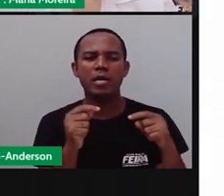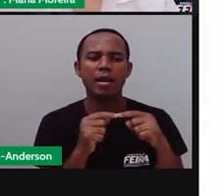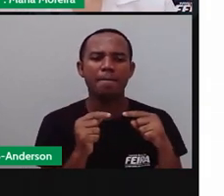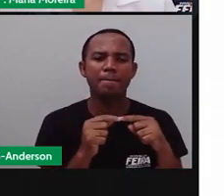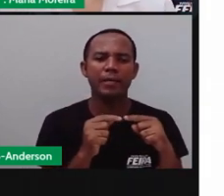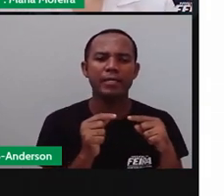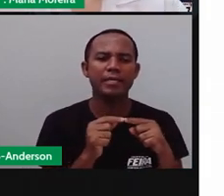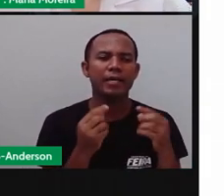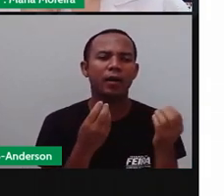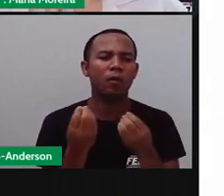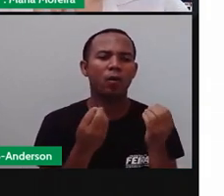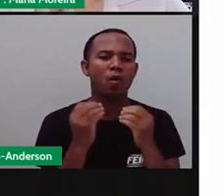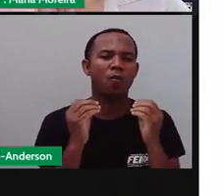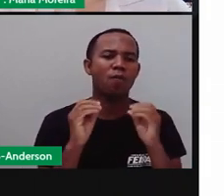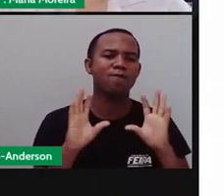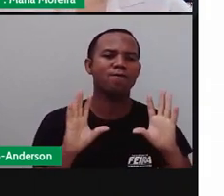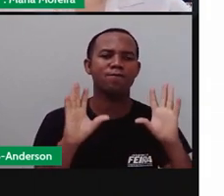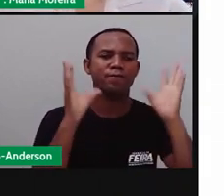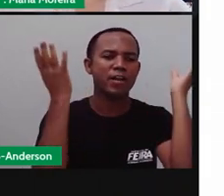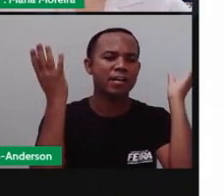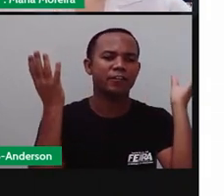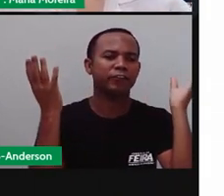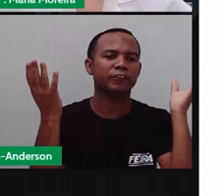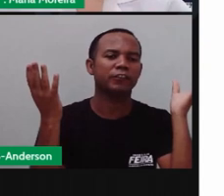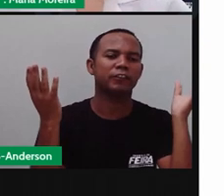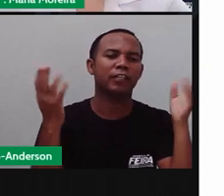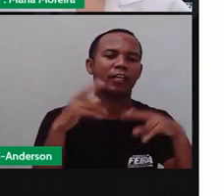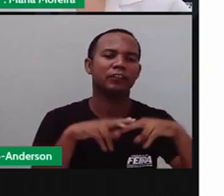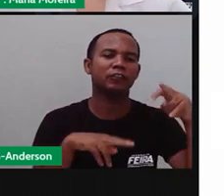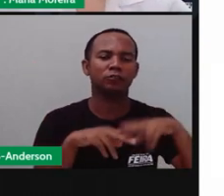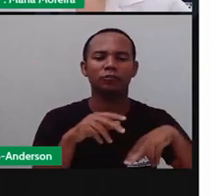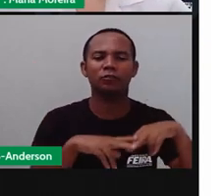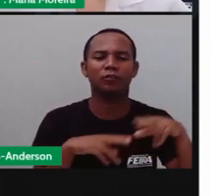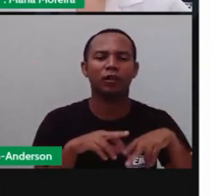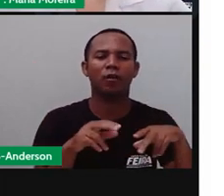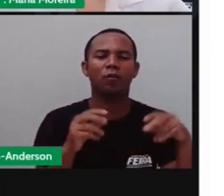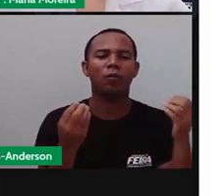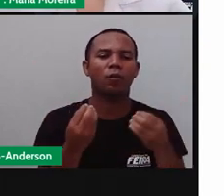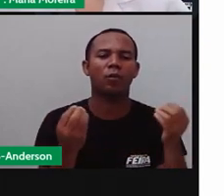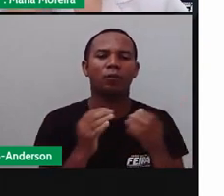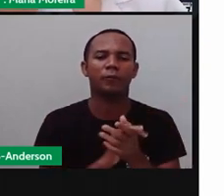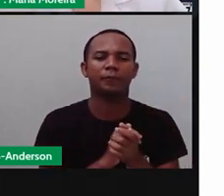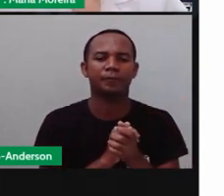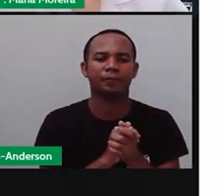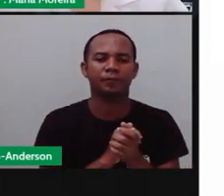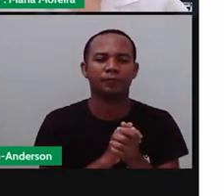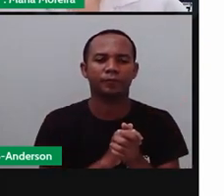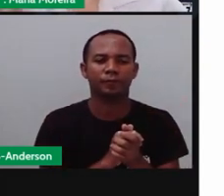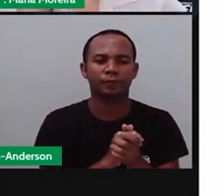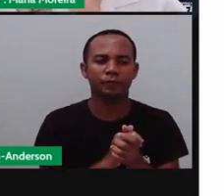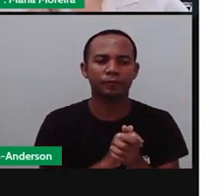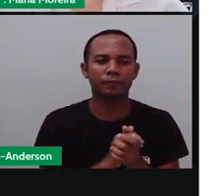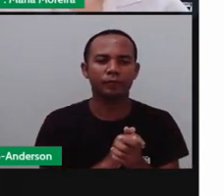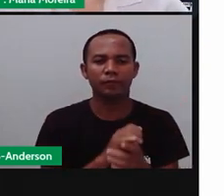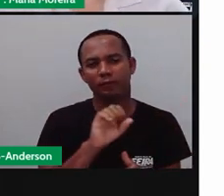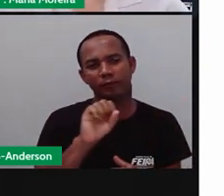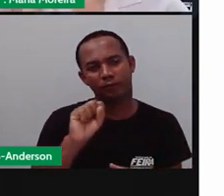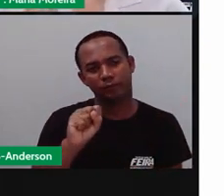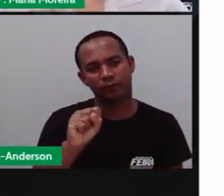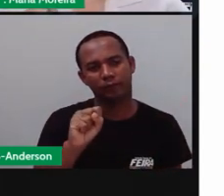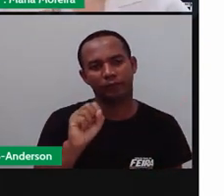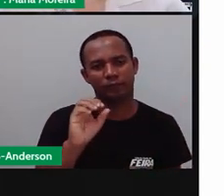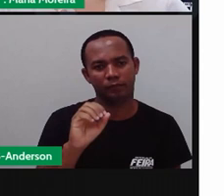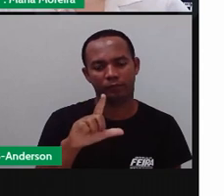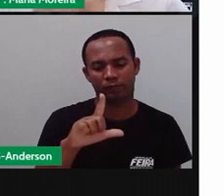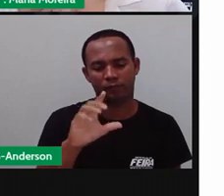festas populares, vamos descobrir, né, no decorrer dessa aula. Bom, o solo, como vocês já sabem,